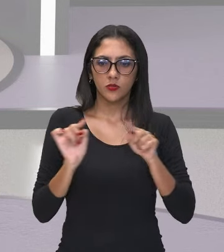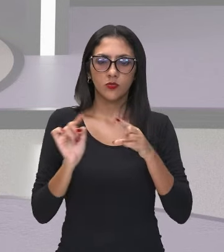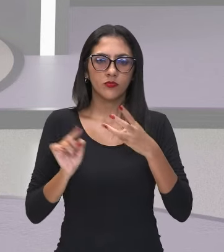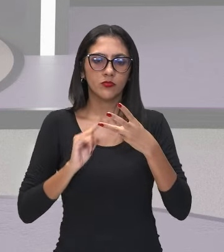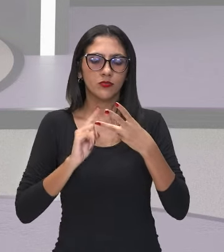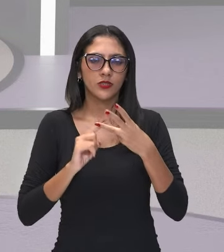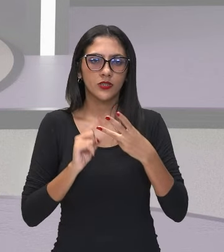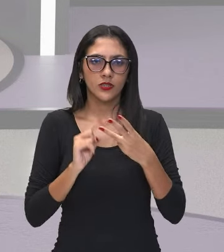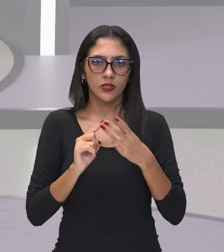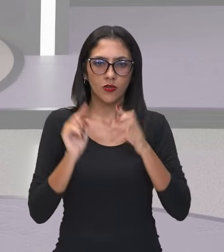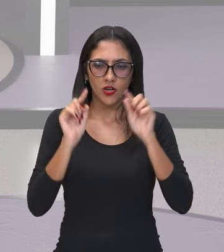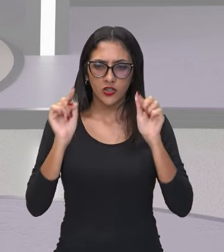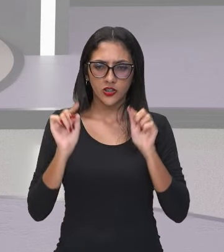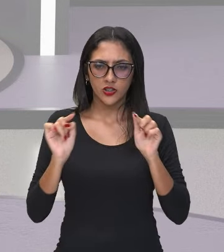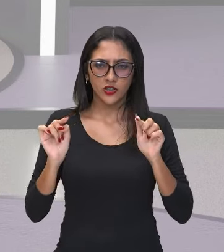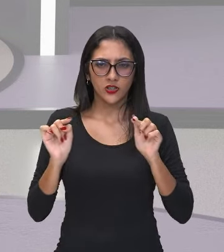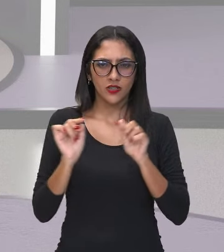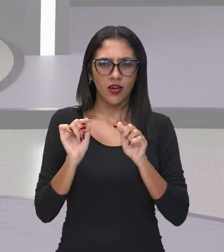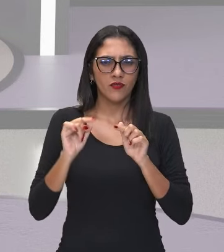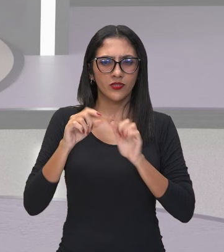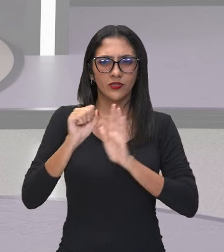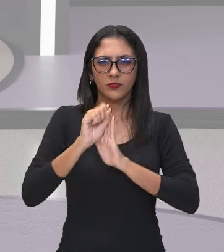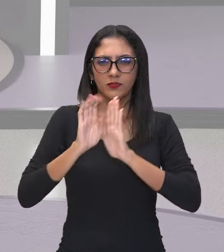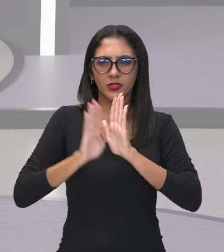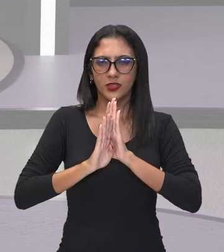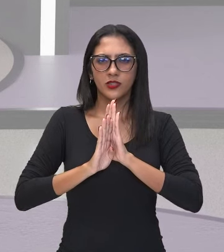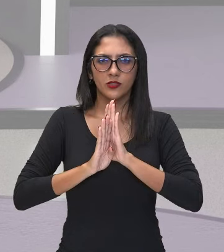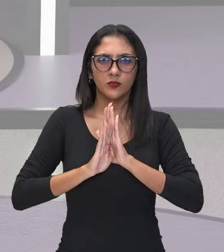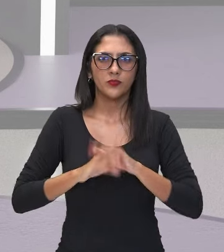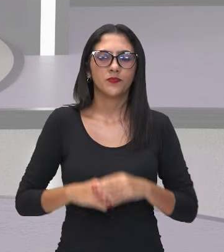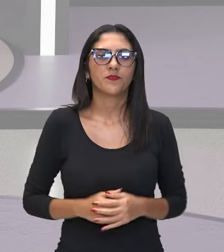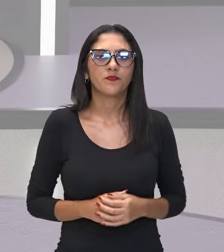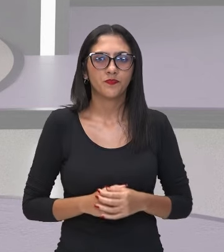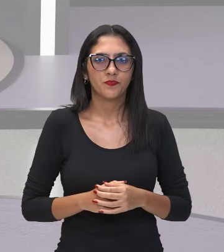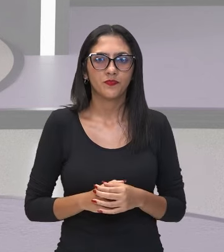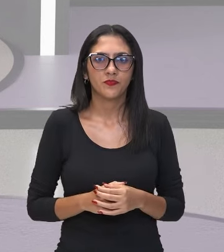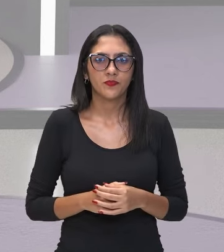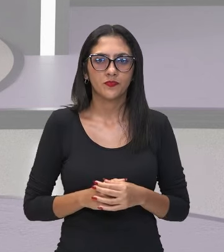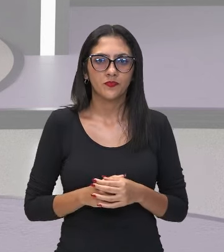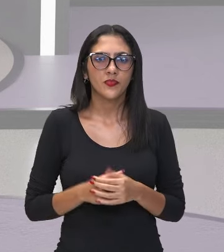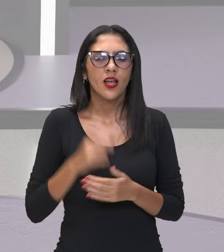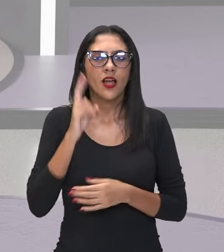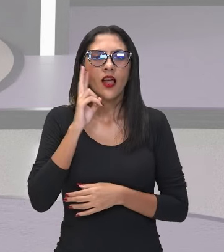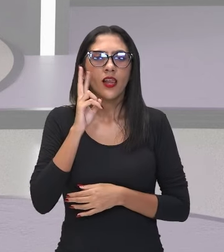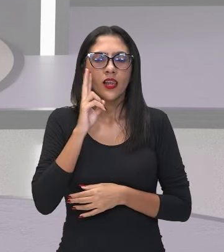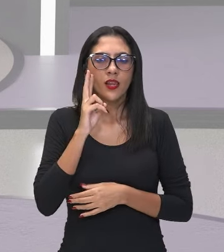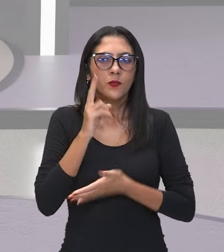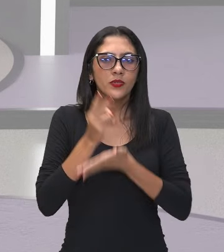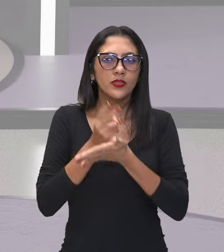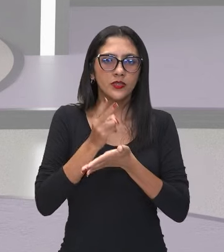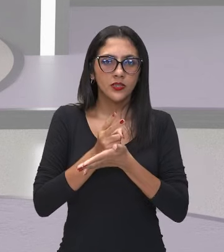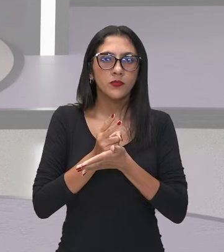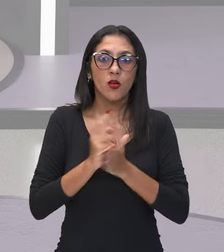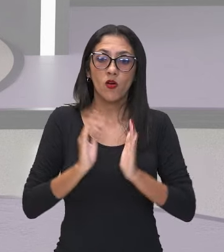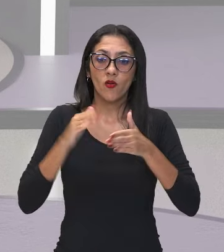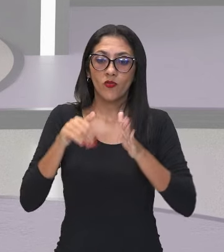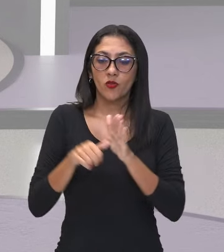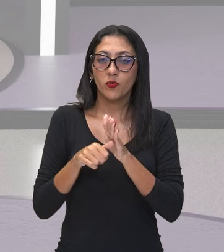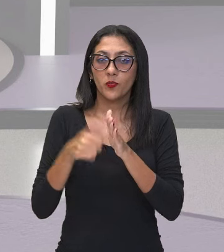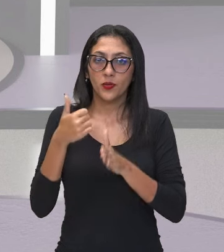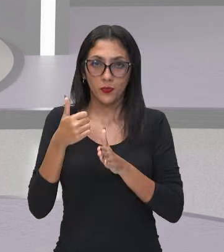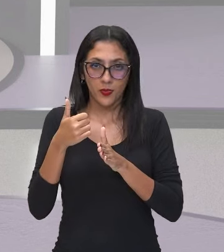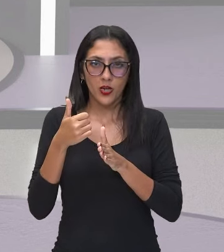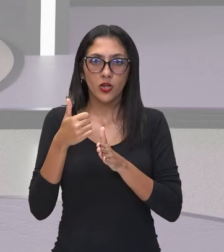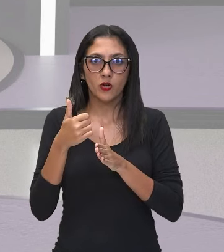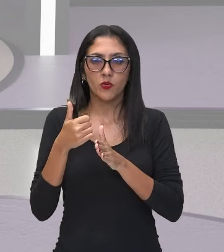o terceiro e último lugar, chave. Não conseguiu decorar o pódio? Então, decore sempre. De dentro para fora.